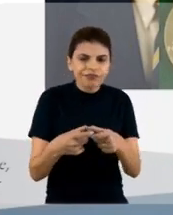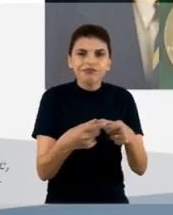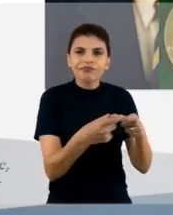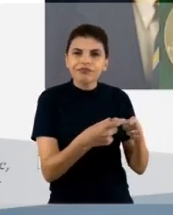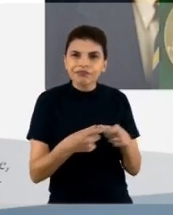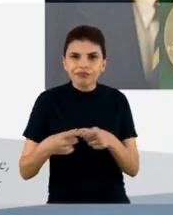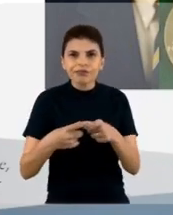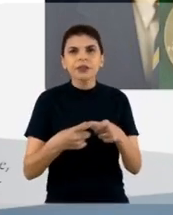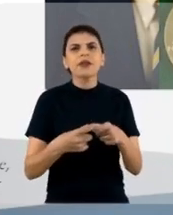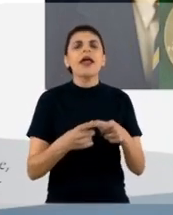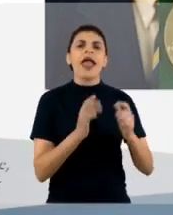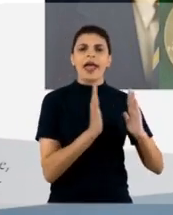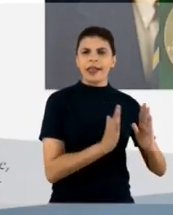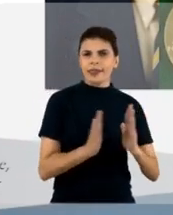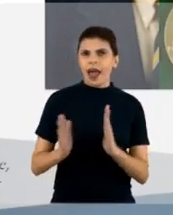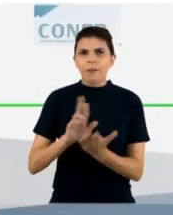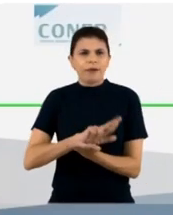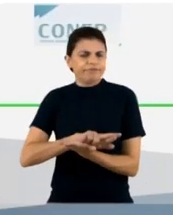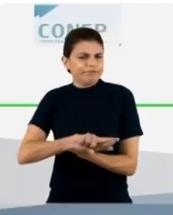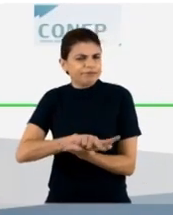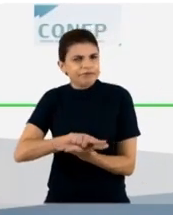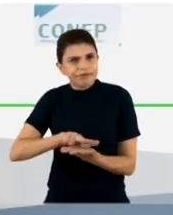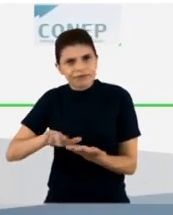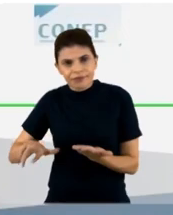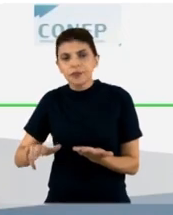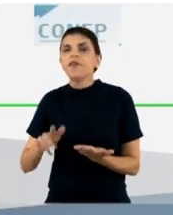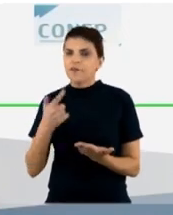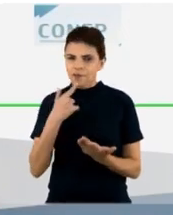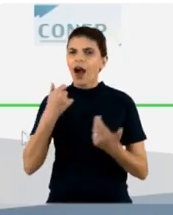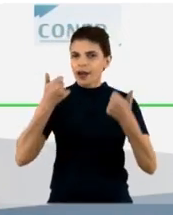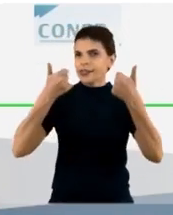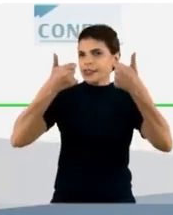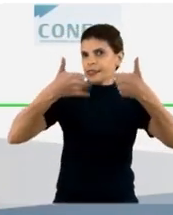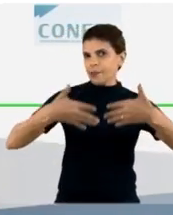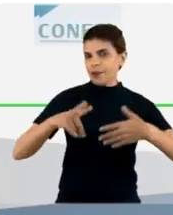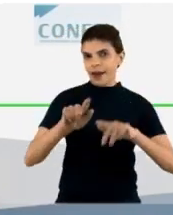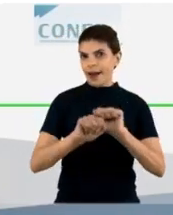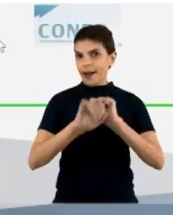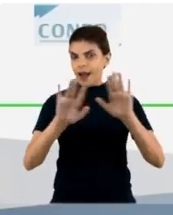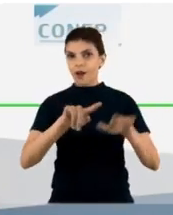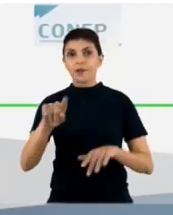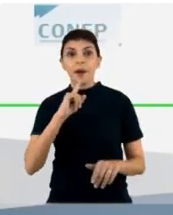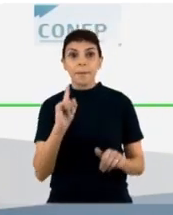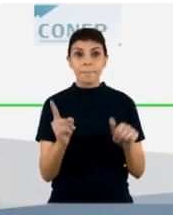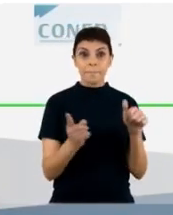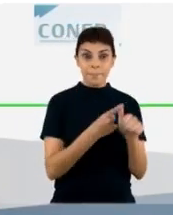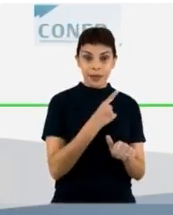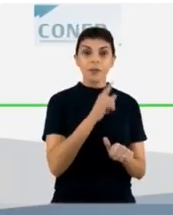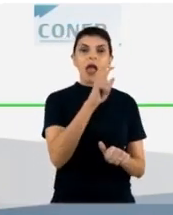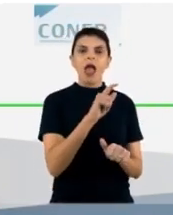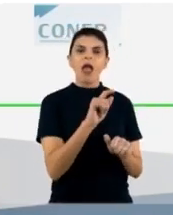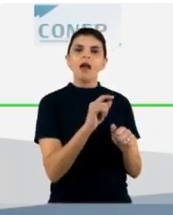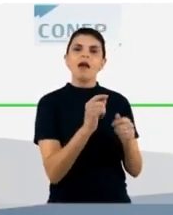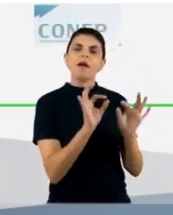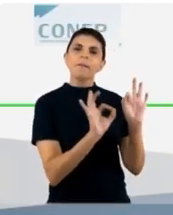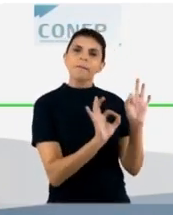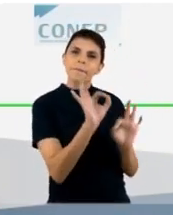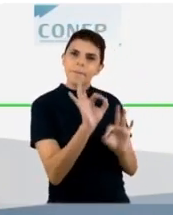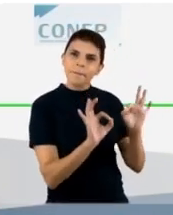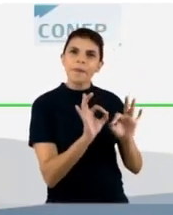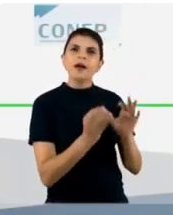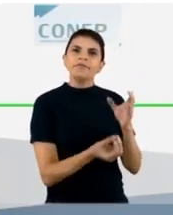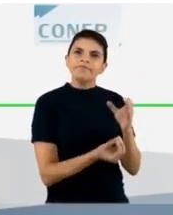diversas etapas que nós vamos comentar aqui. Então, a primeira etapa é a montagem da